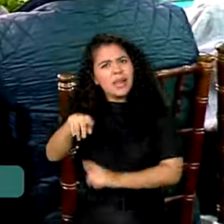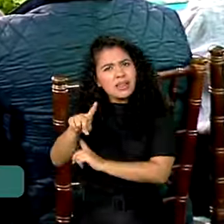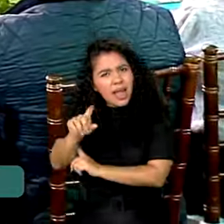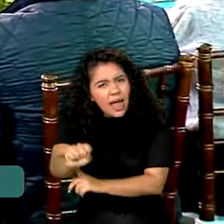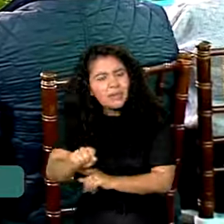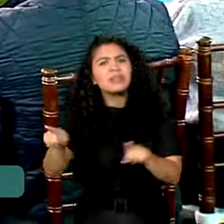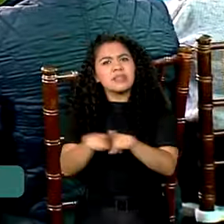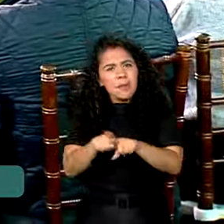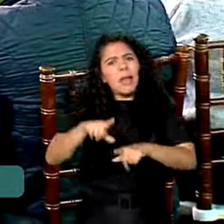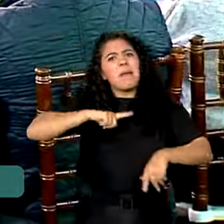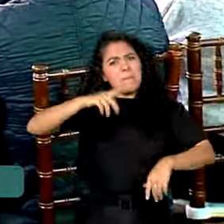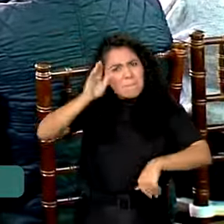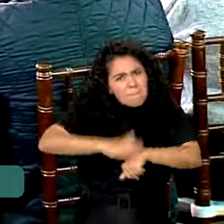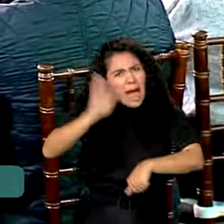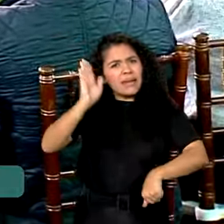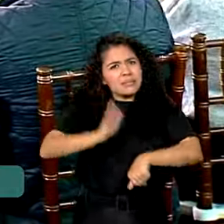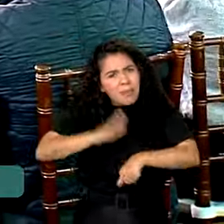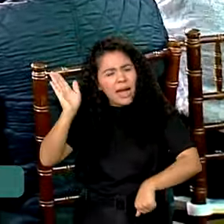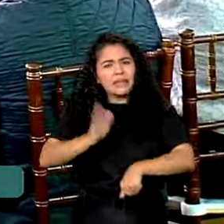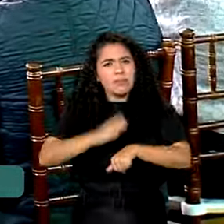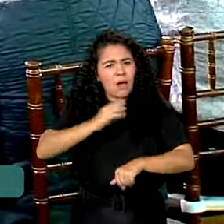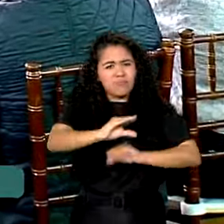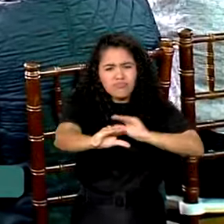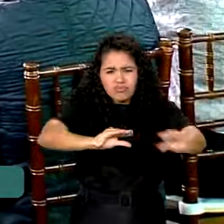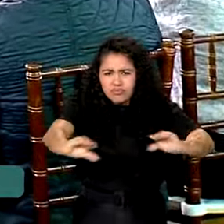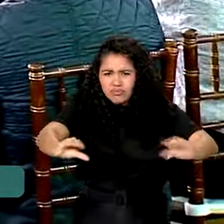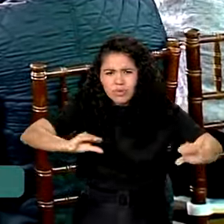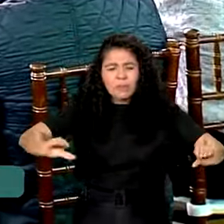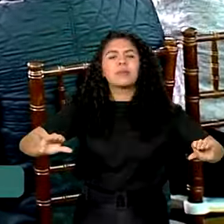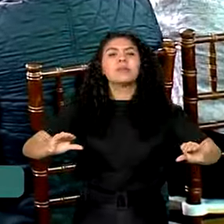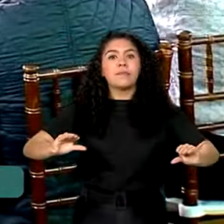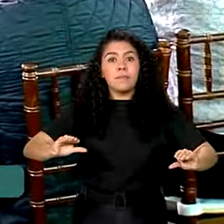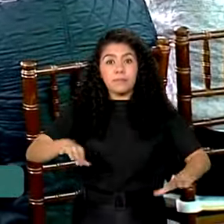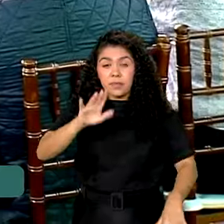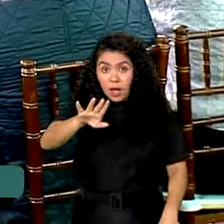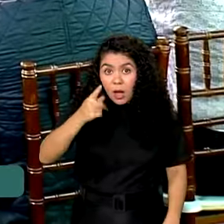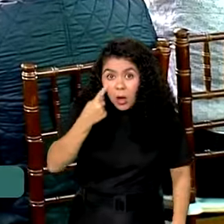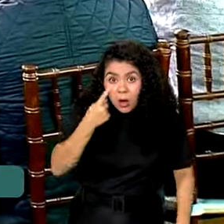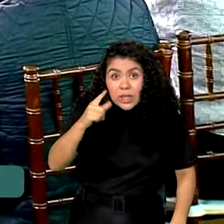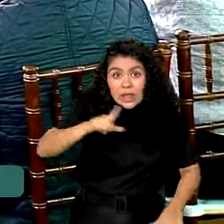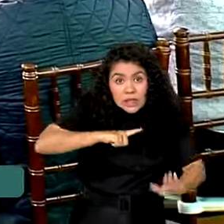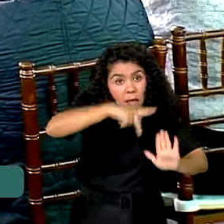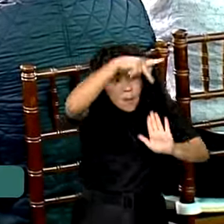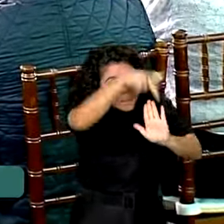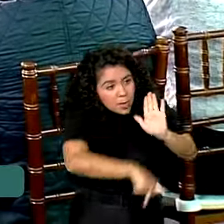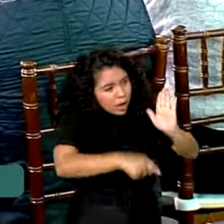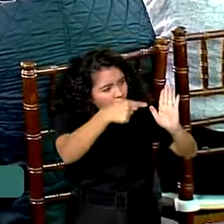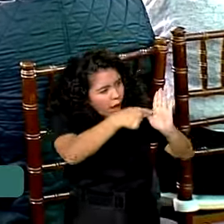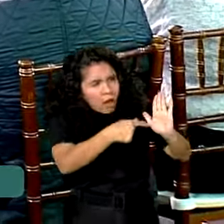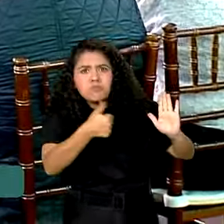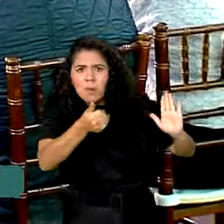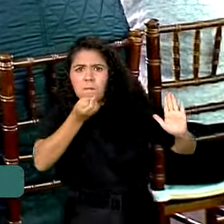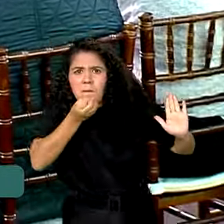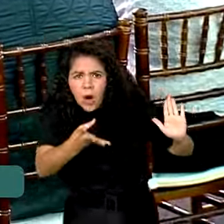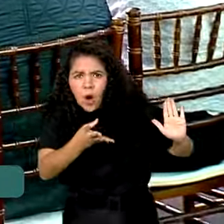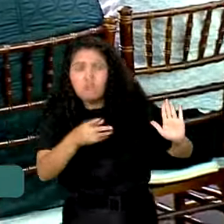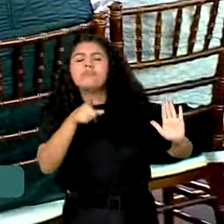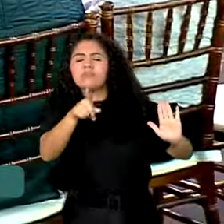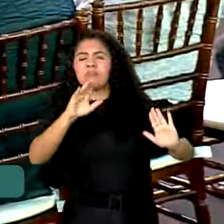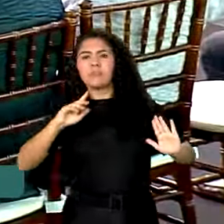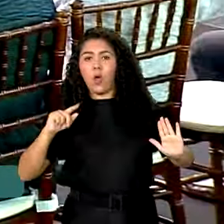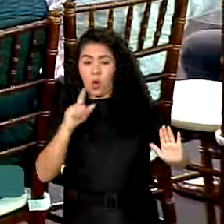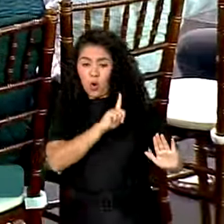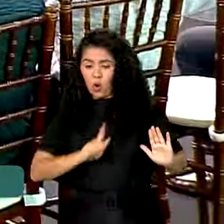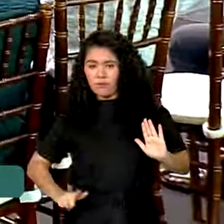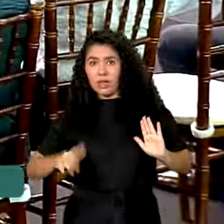vai ter mais, prefeito. Pode ficar certo que vai ter mais. Na hora que tiver projeto contundente, pode saber que o governo